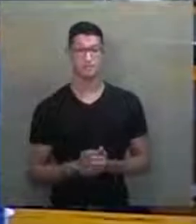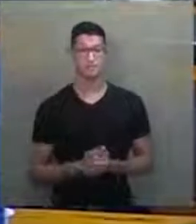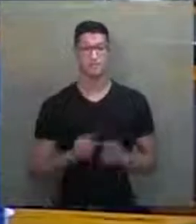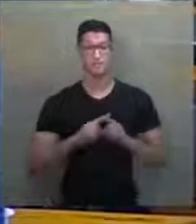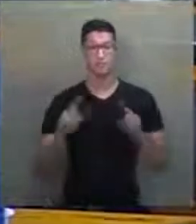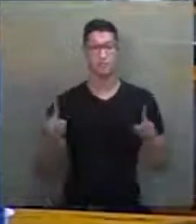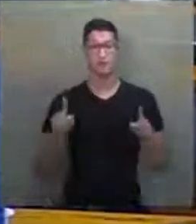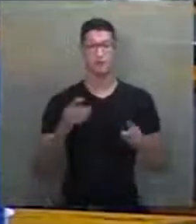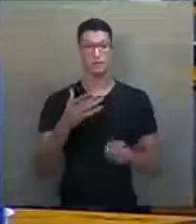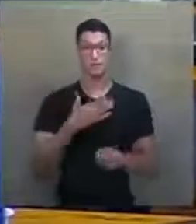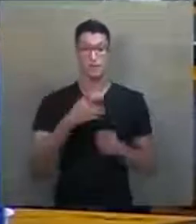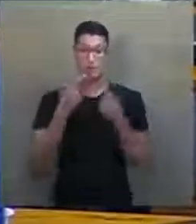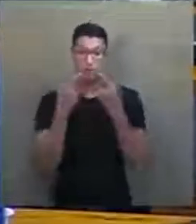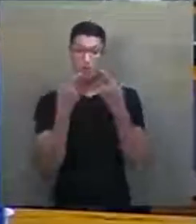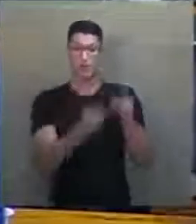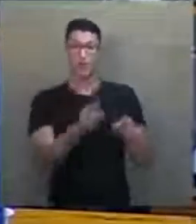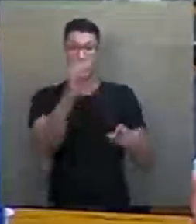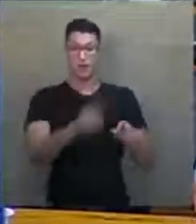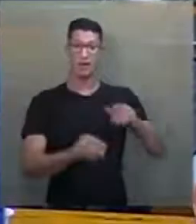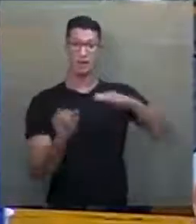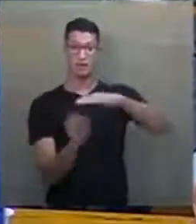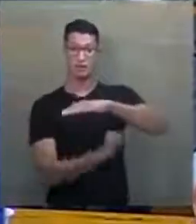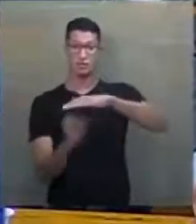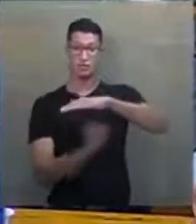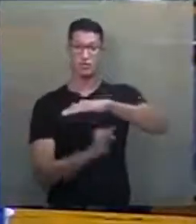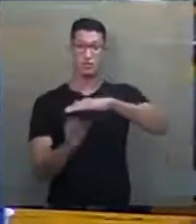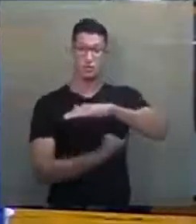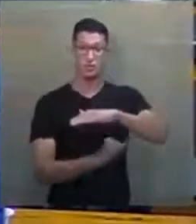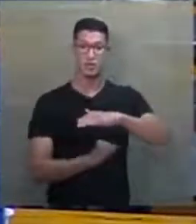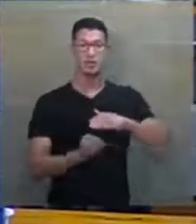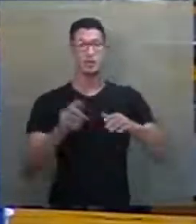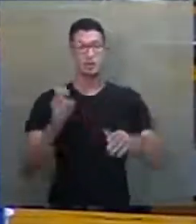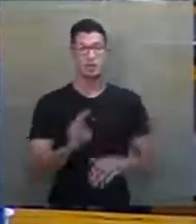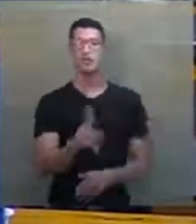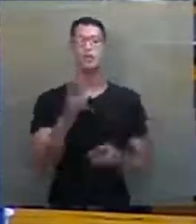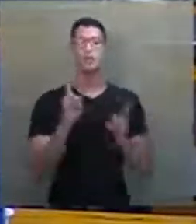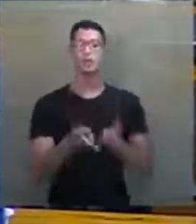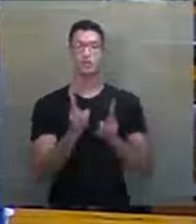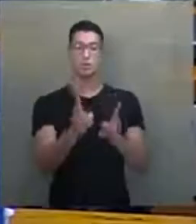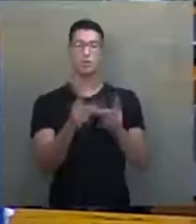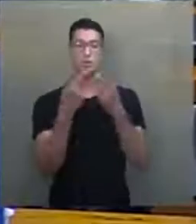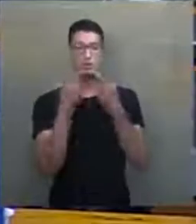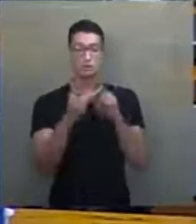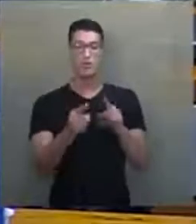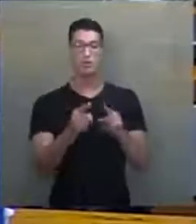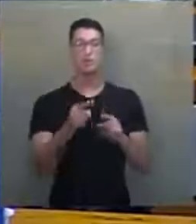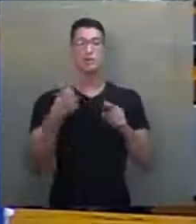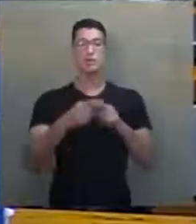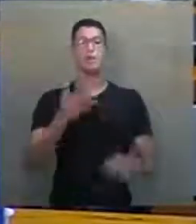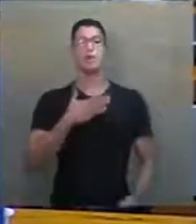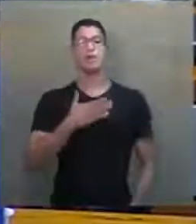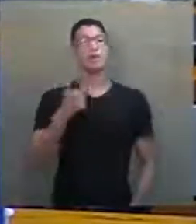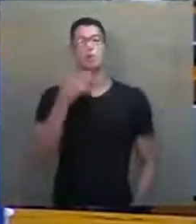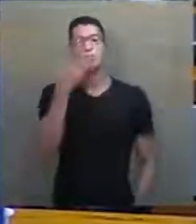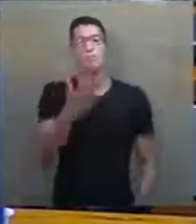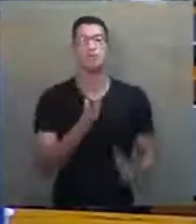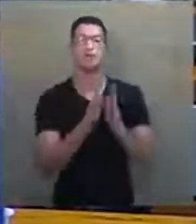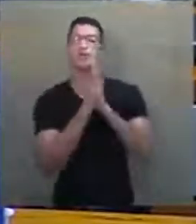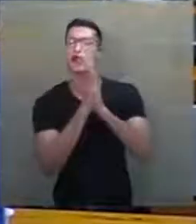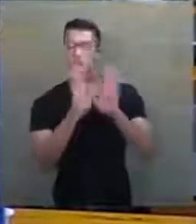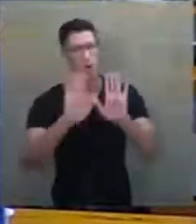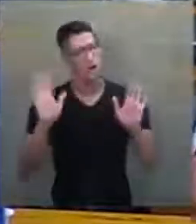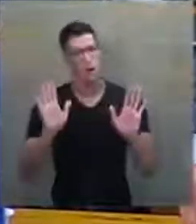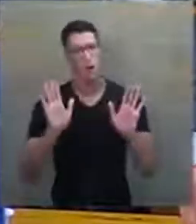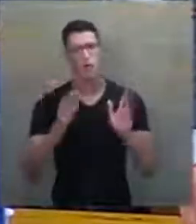Mas o meu protesto é institucional. E vou continuar protestando, porque não estou pedindo favor, nem